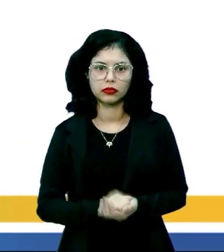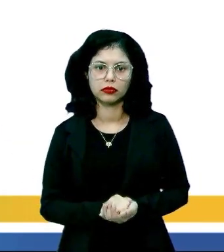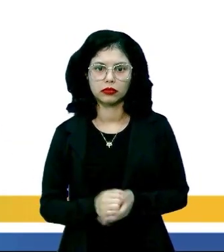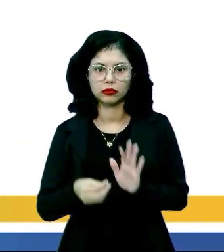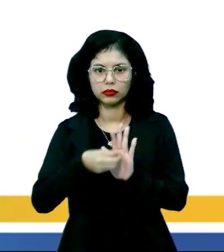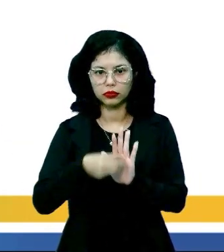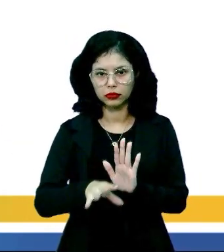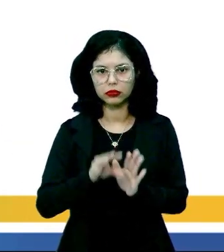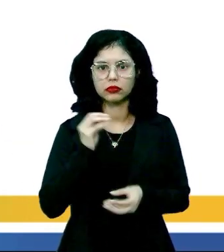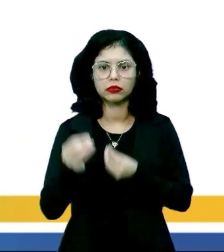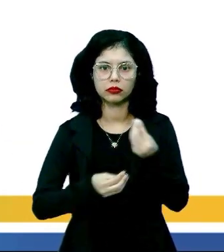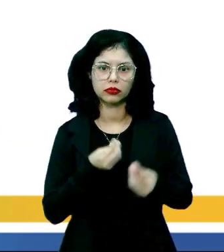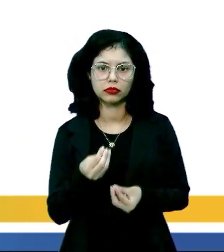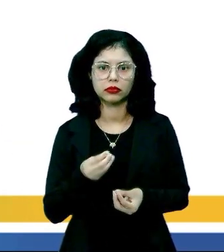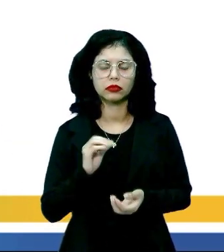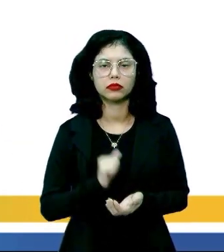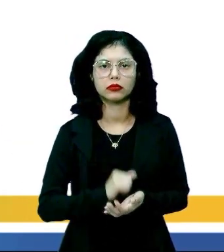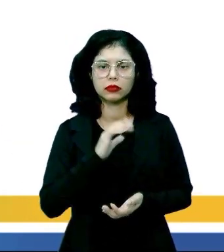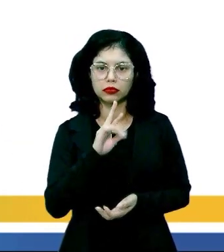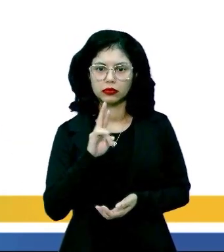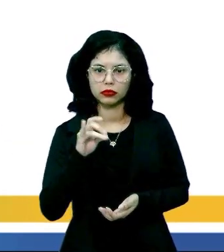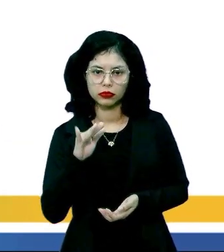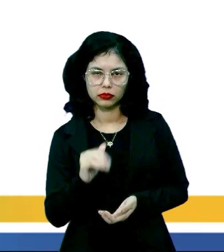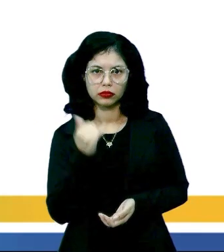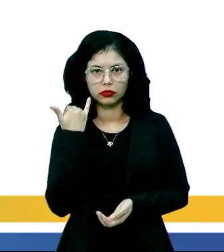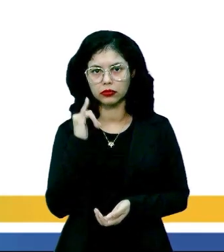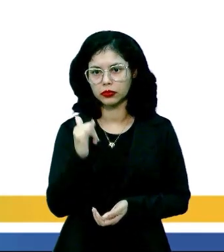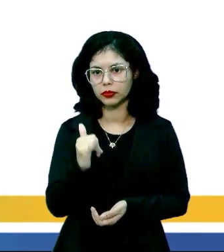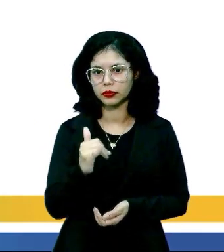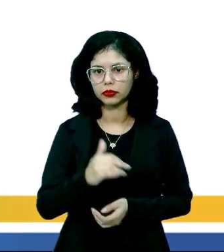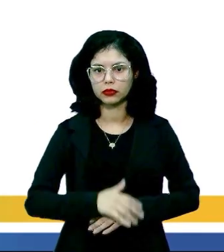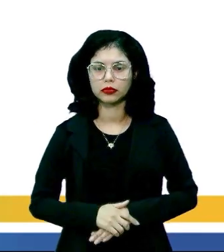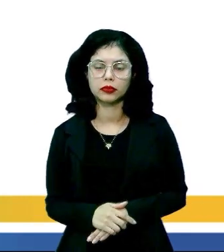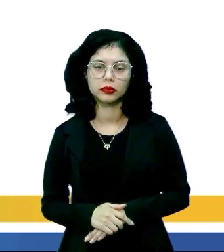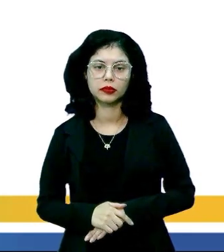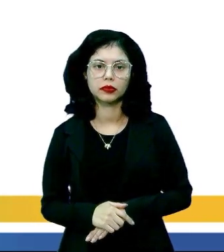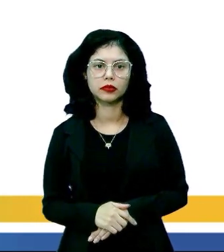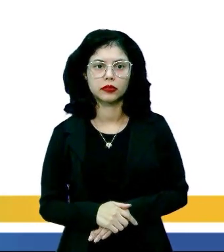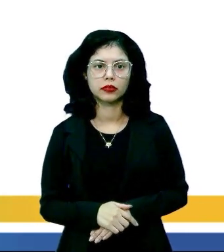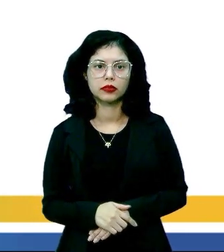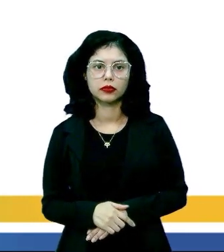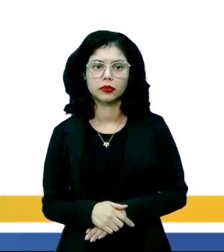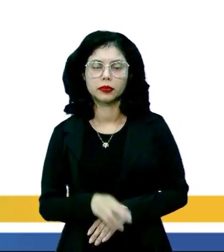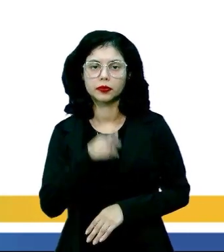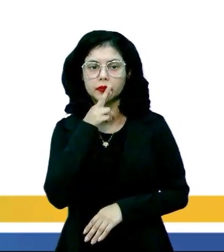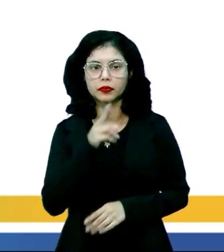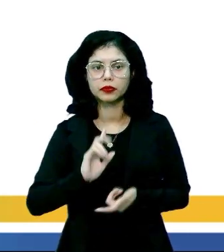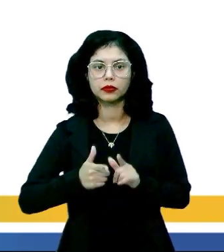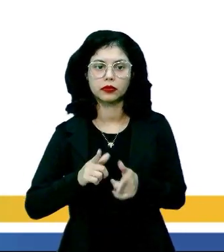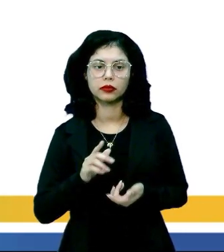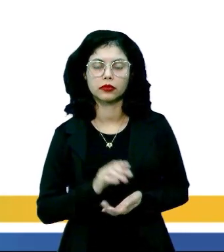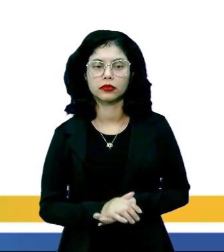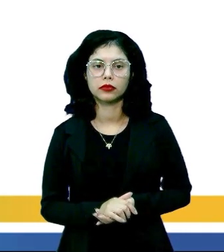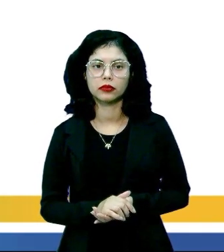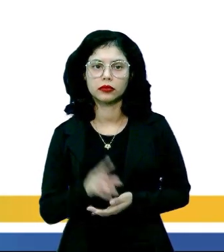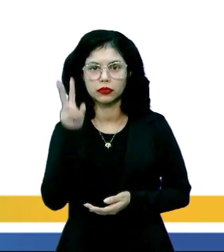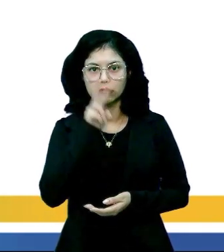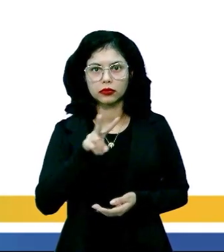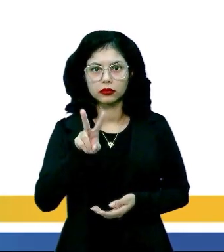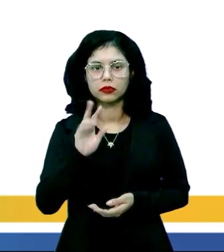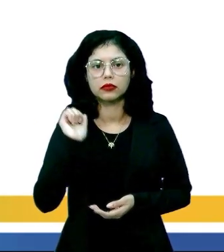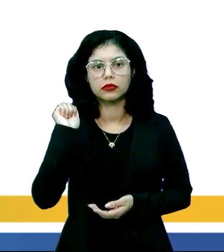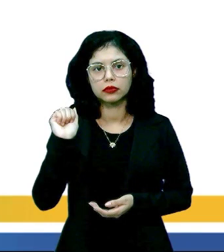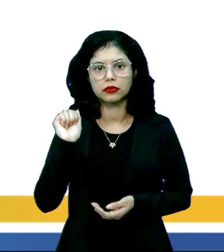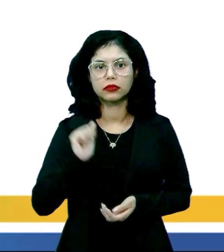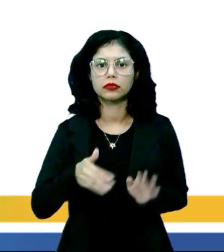ferramentas virtuais, como o correio eletrônico. A resposta correta está na letra, vamos visualizar.